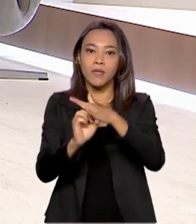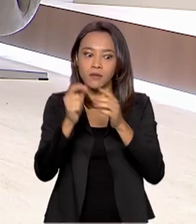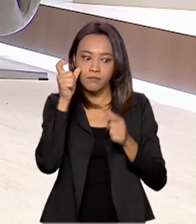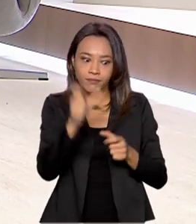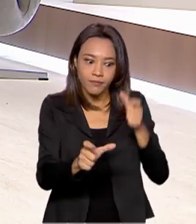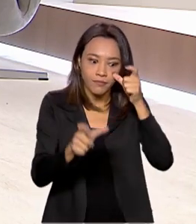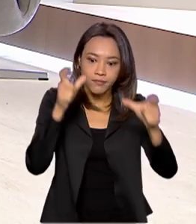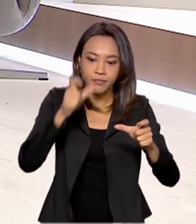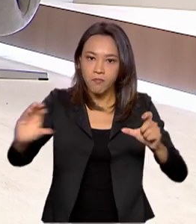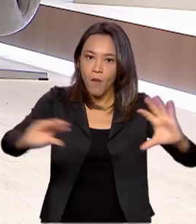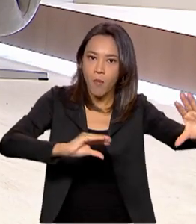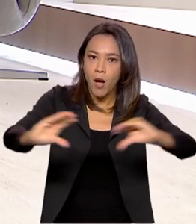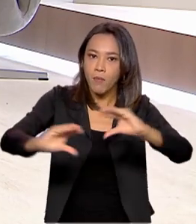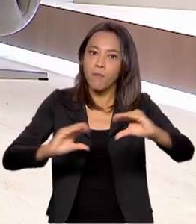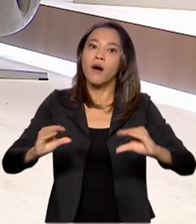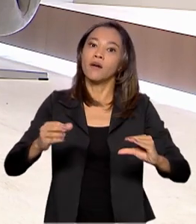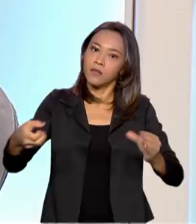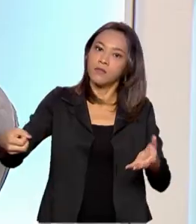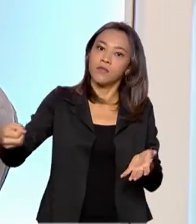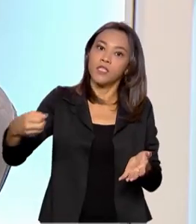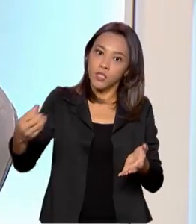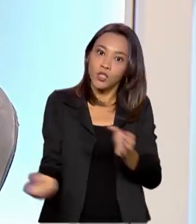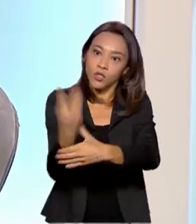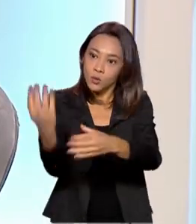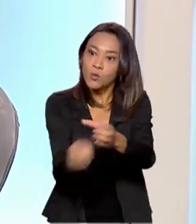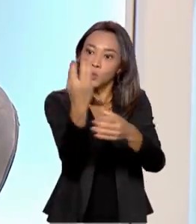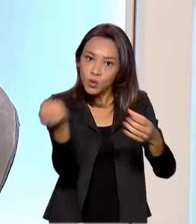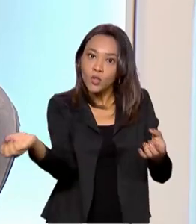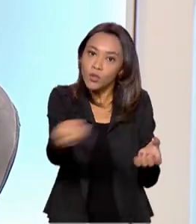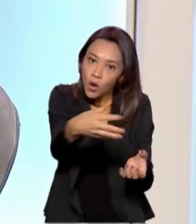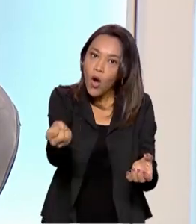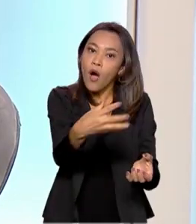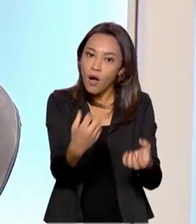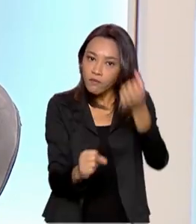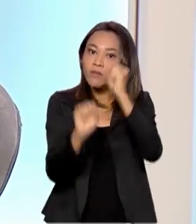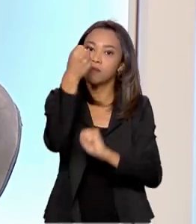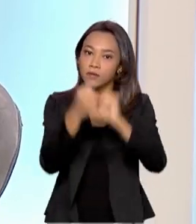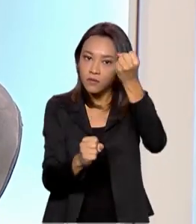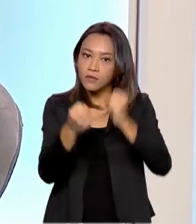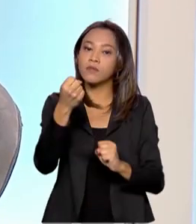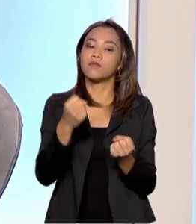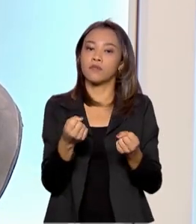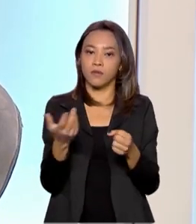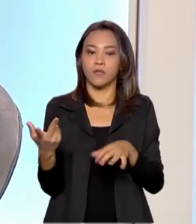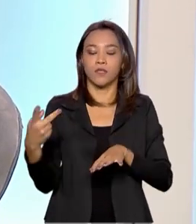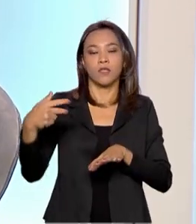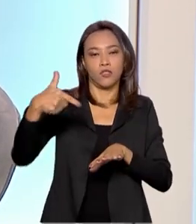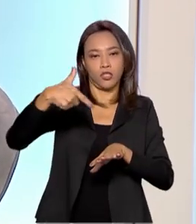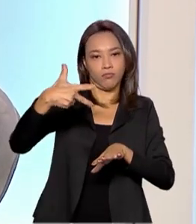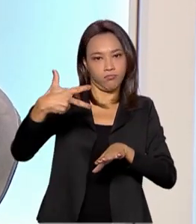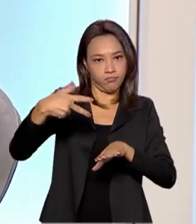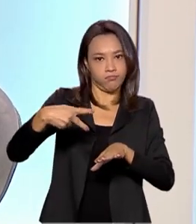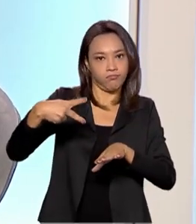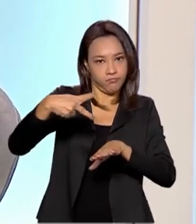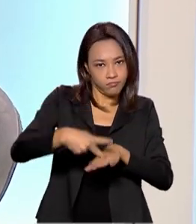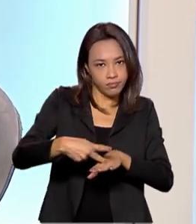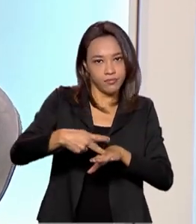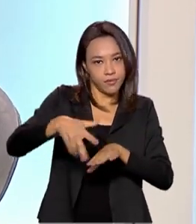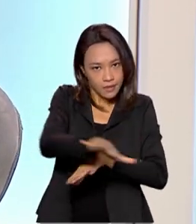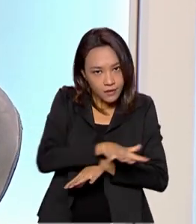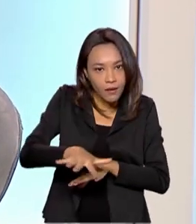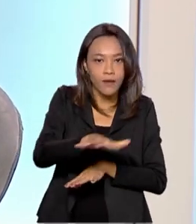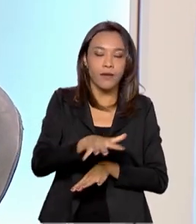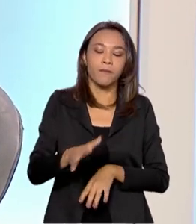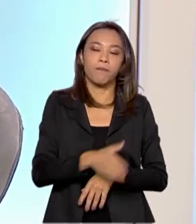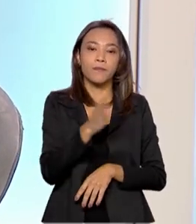também em novas refinarias, de modo a que a gente possa atender ainda melhor o nosso mercado de combustíveis.